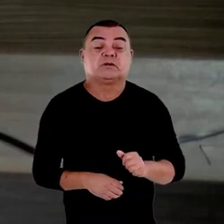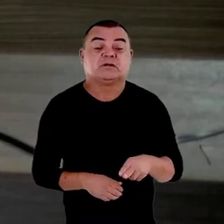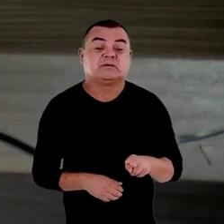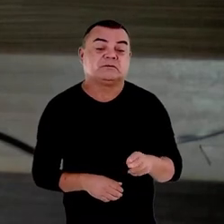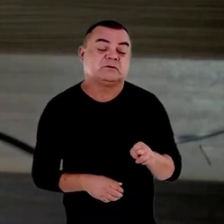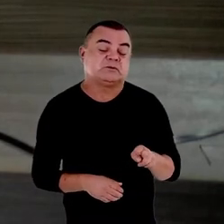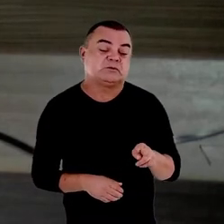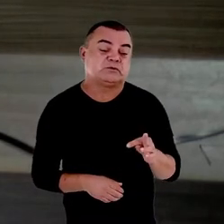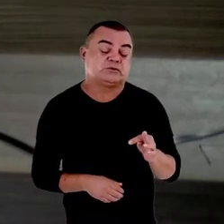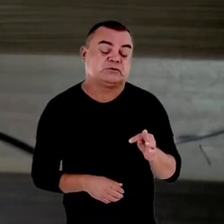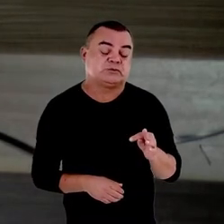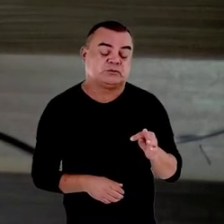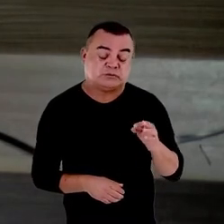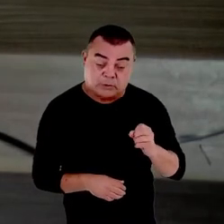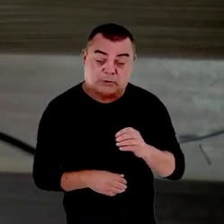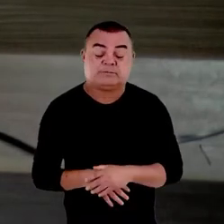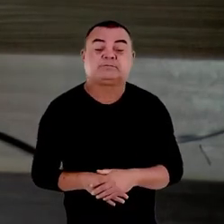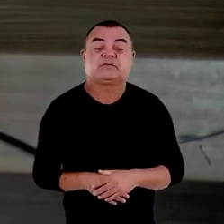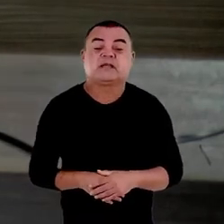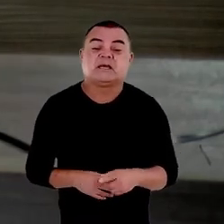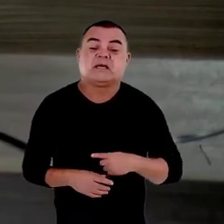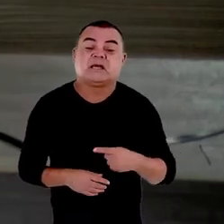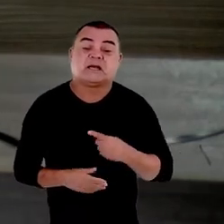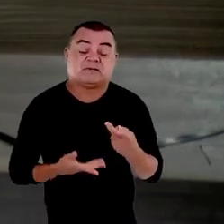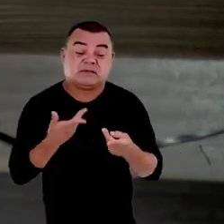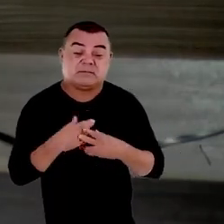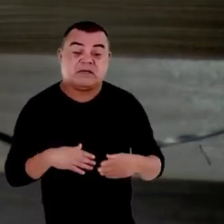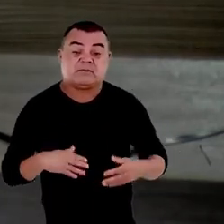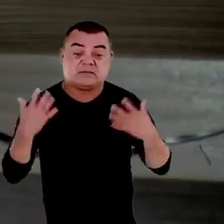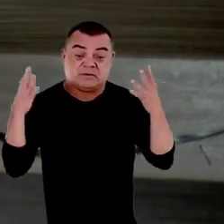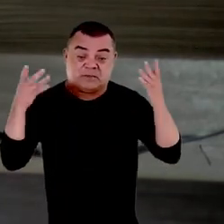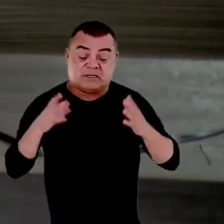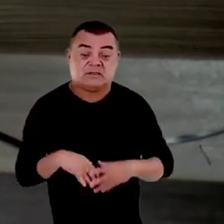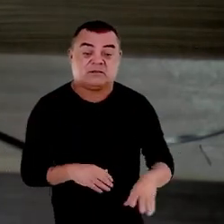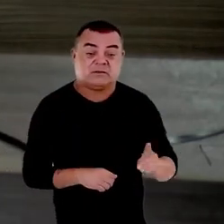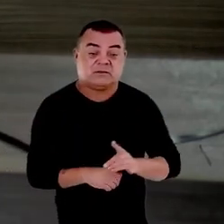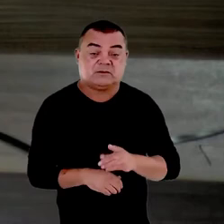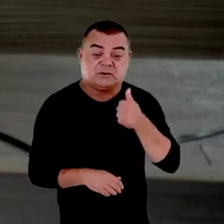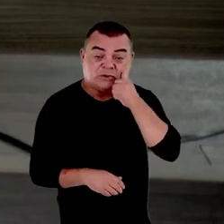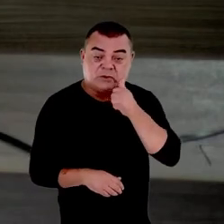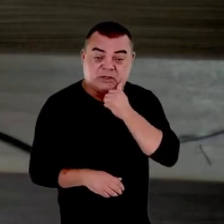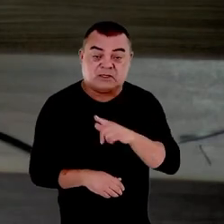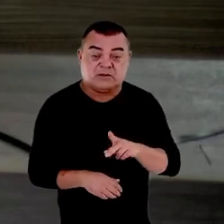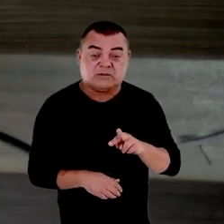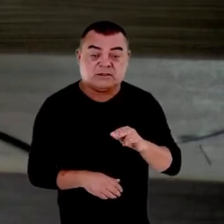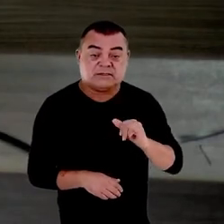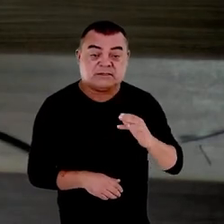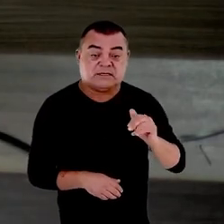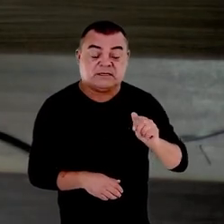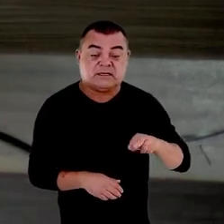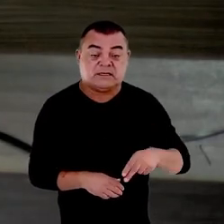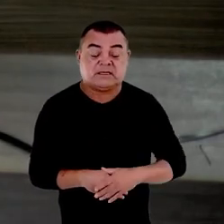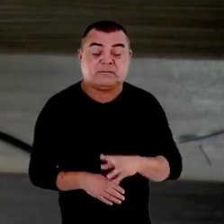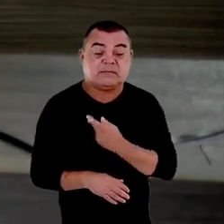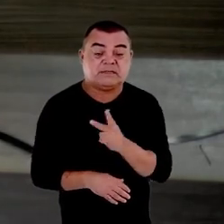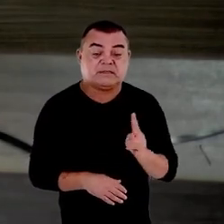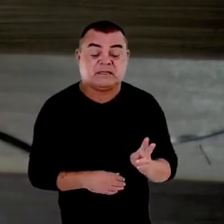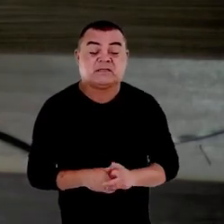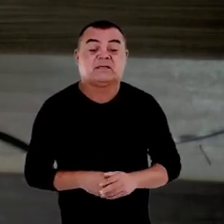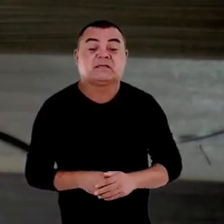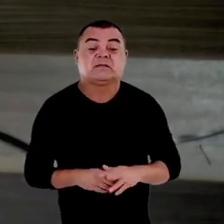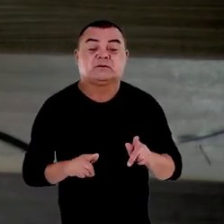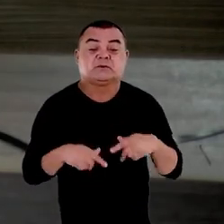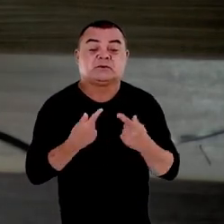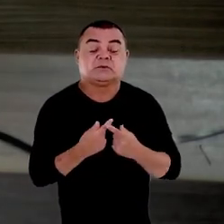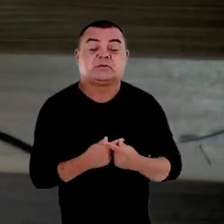quero registrar também as minhas homenagens à Dra. Luciana Andrade que é a Presidente do Grupo